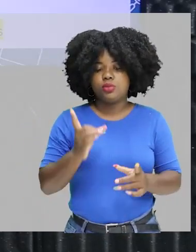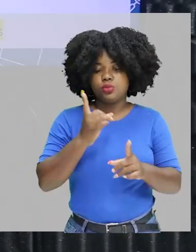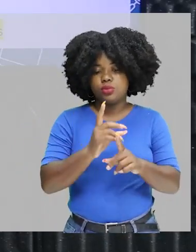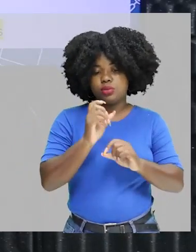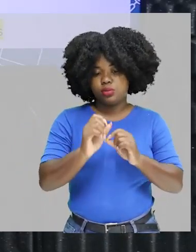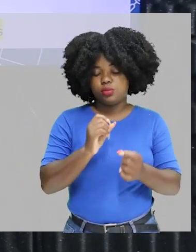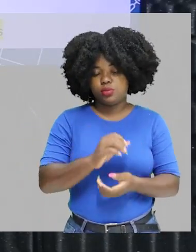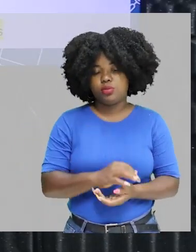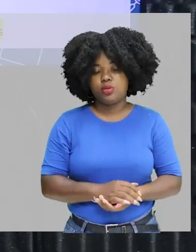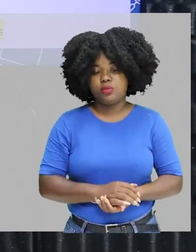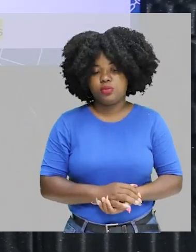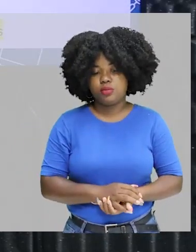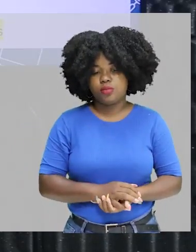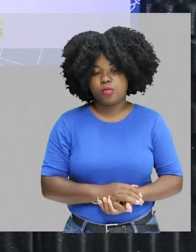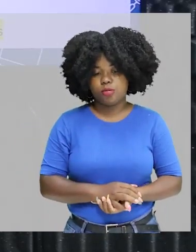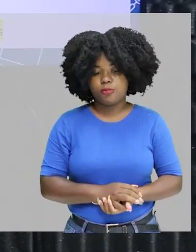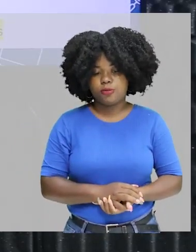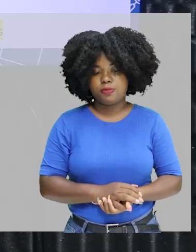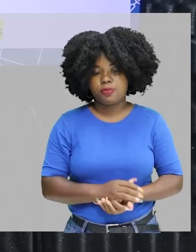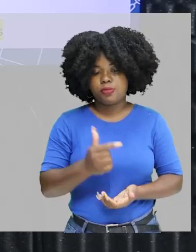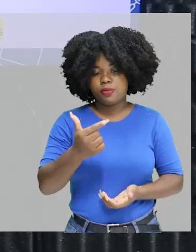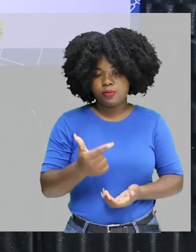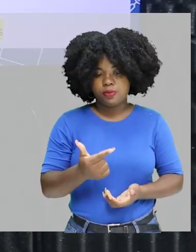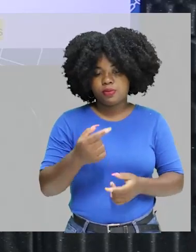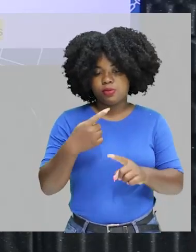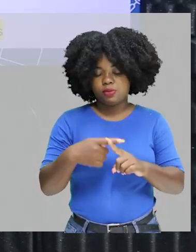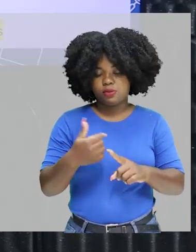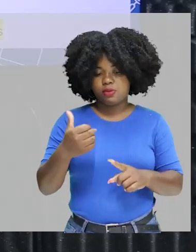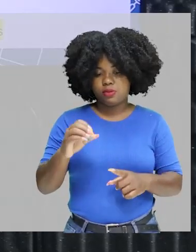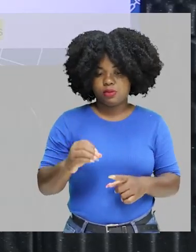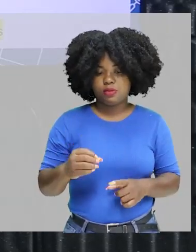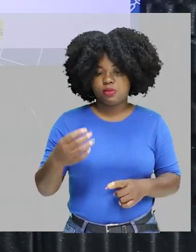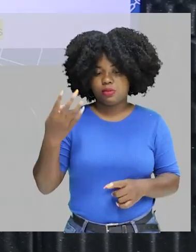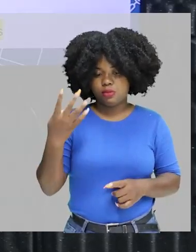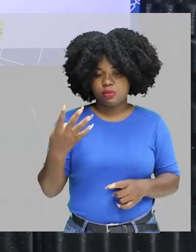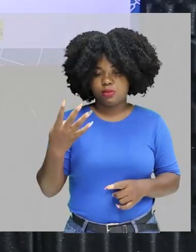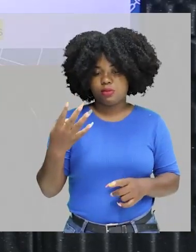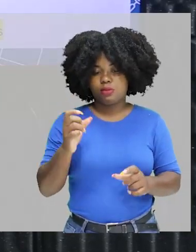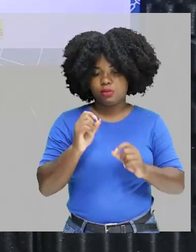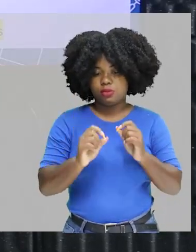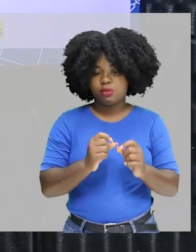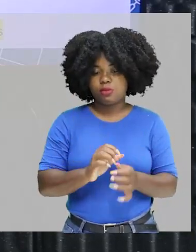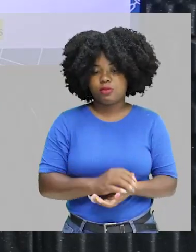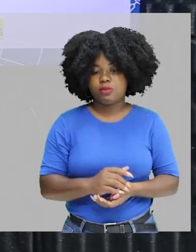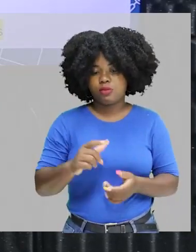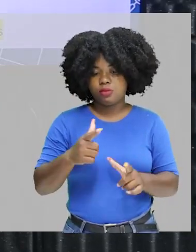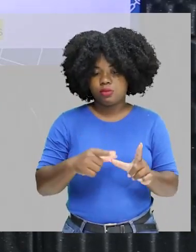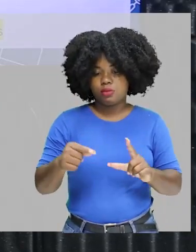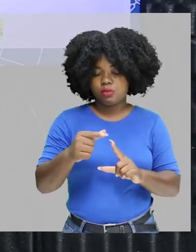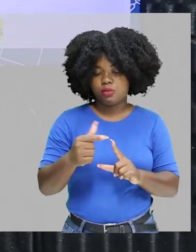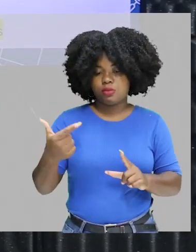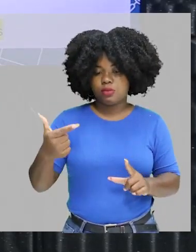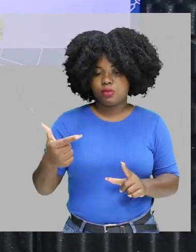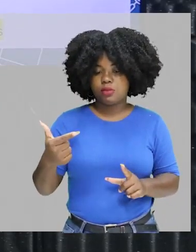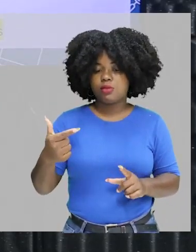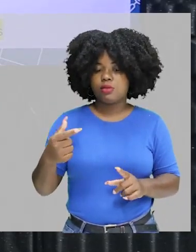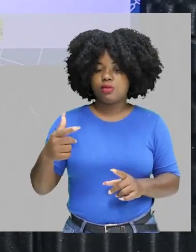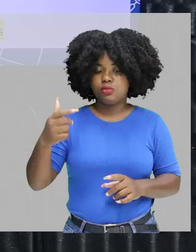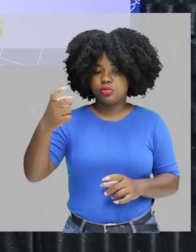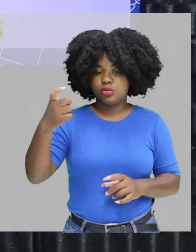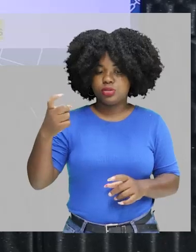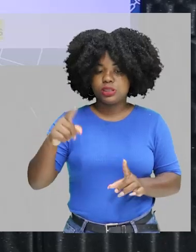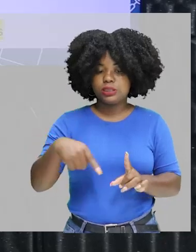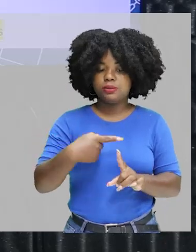chegar à seguinte situação. 2 vezes 10 elevado a quarta potência vai ficar o log de 2 mais